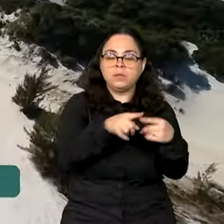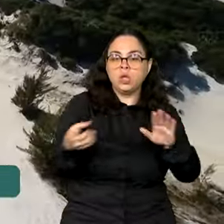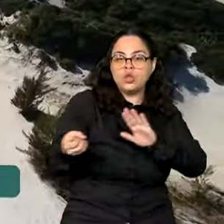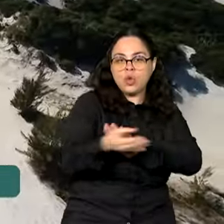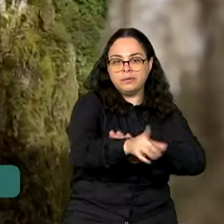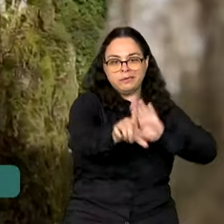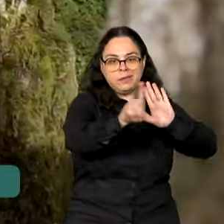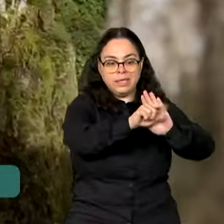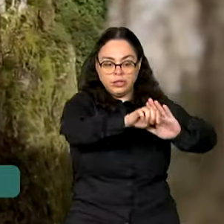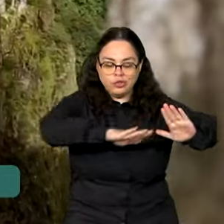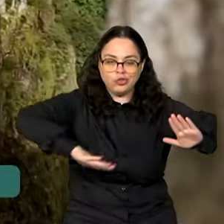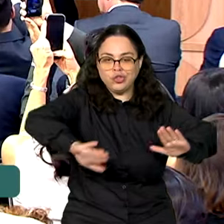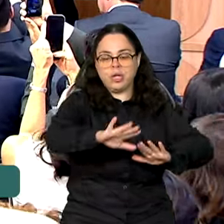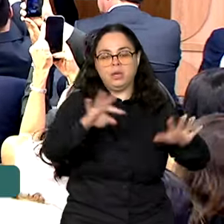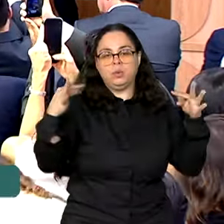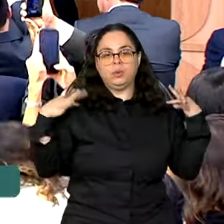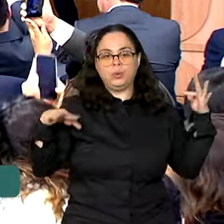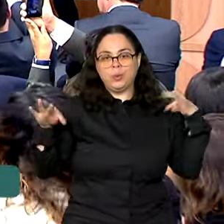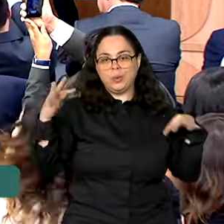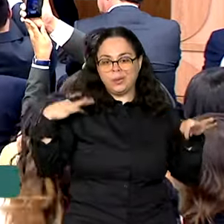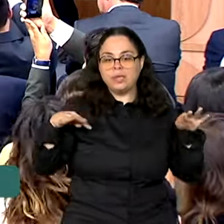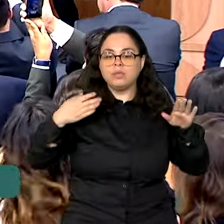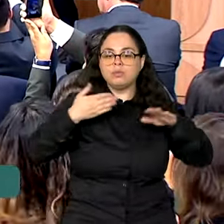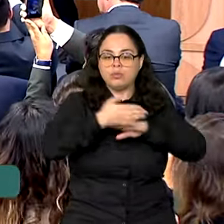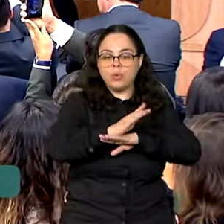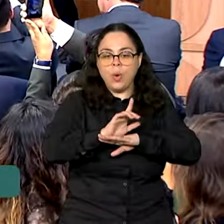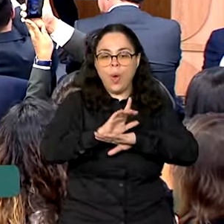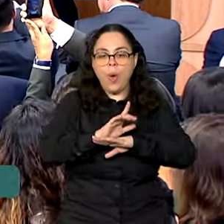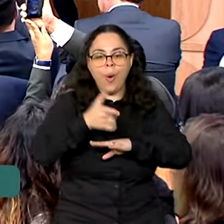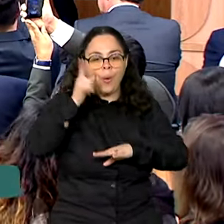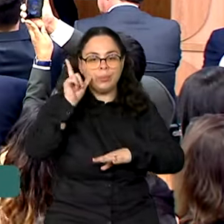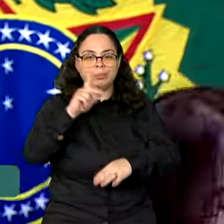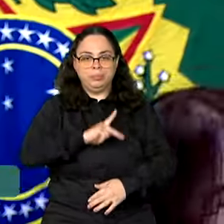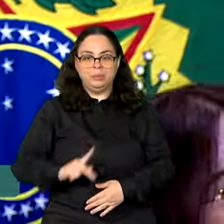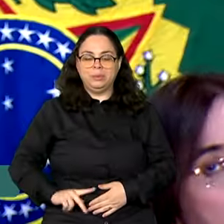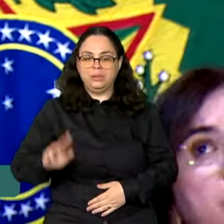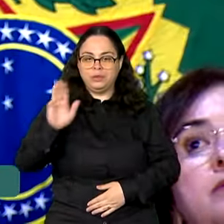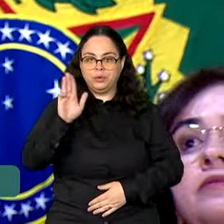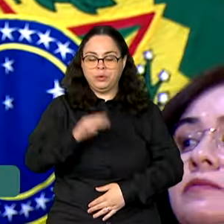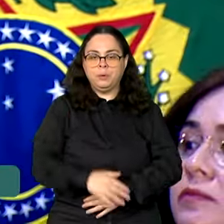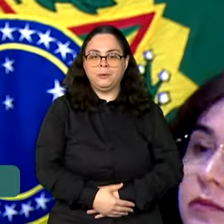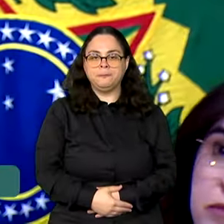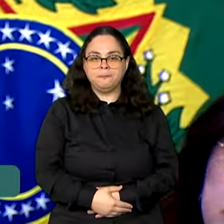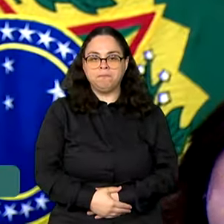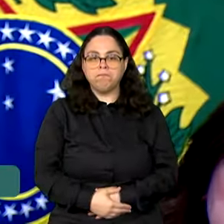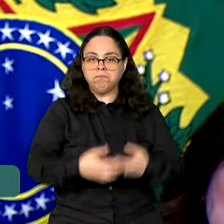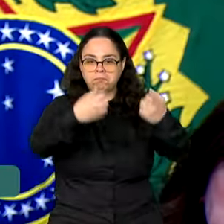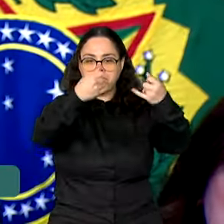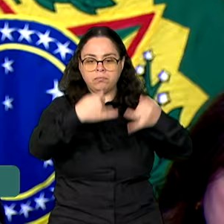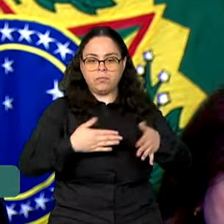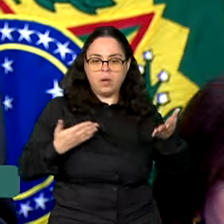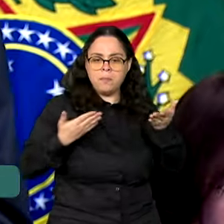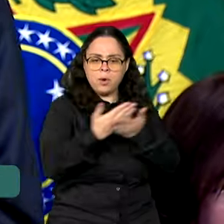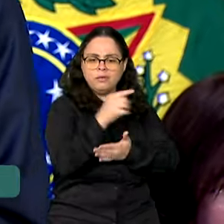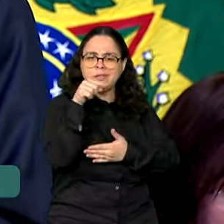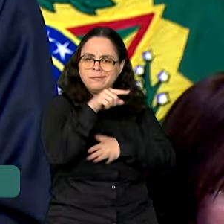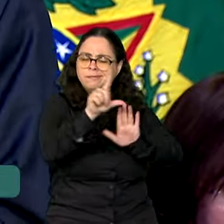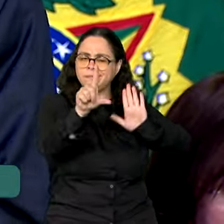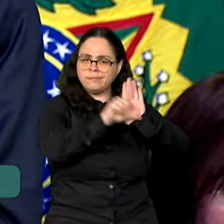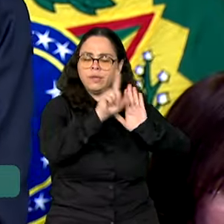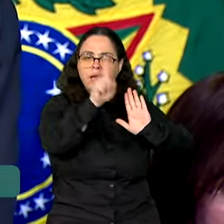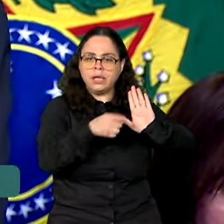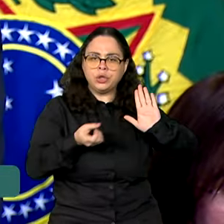nova Lei Geral do Turismo, sancionada pelo presidente Lula. A aprovação dessa lei é uma